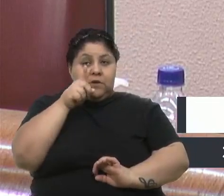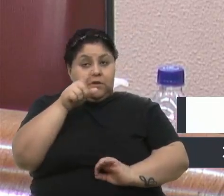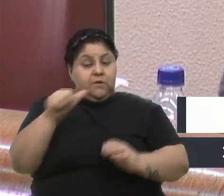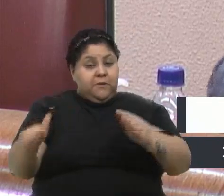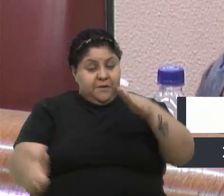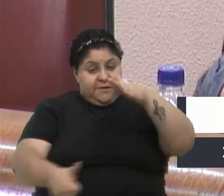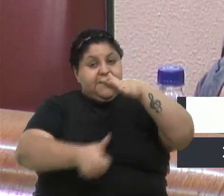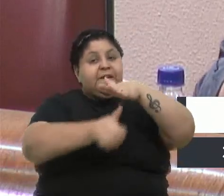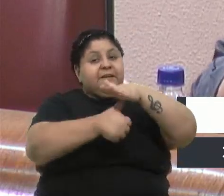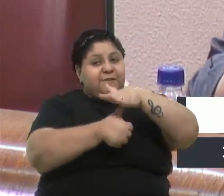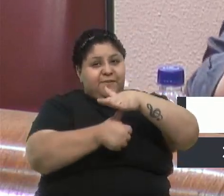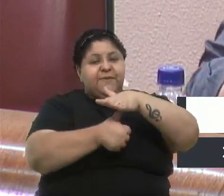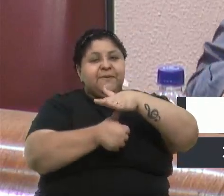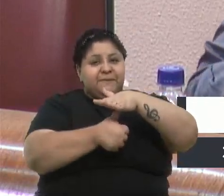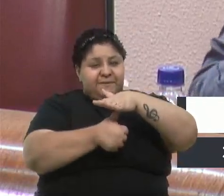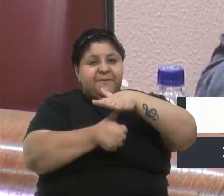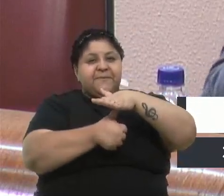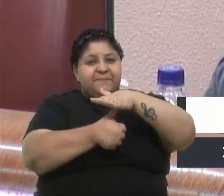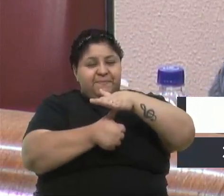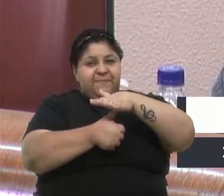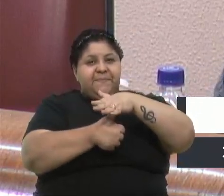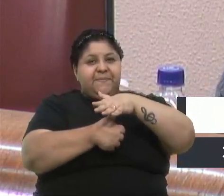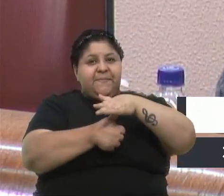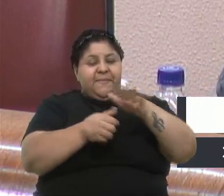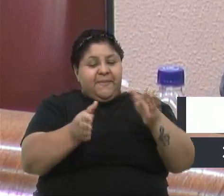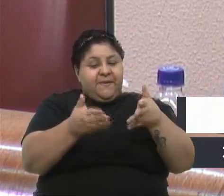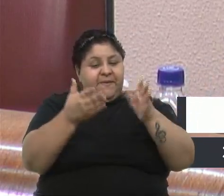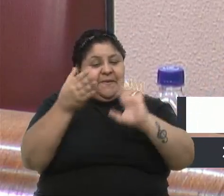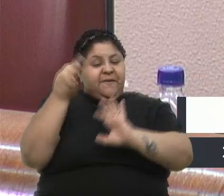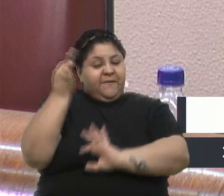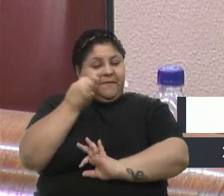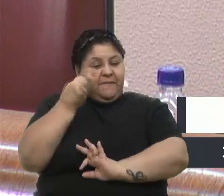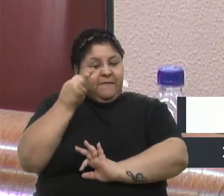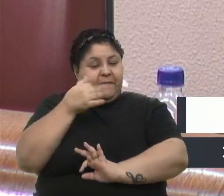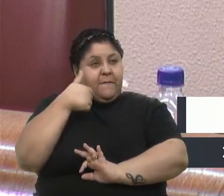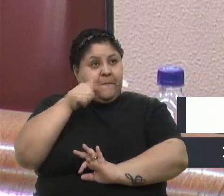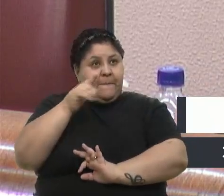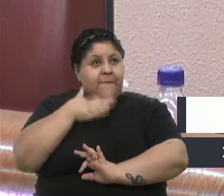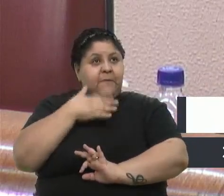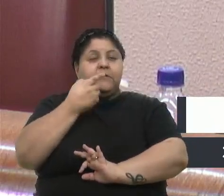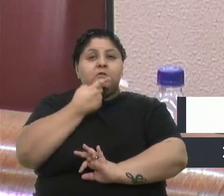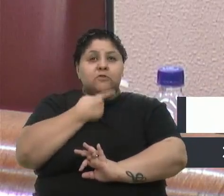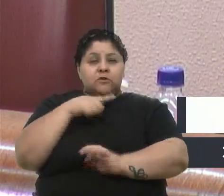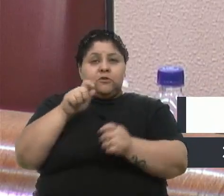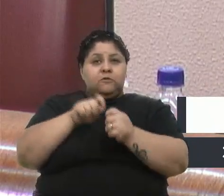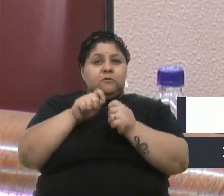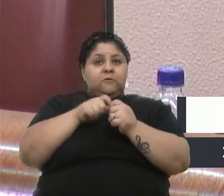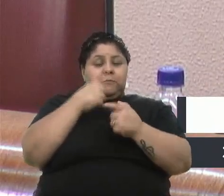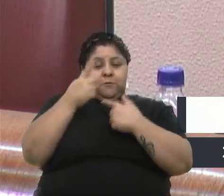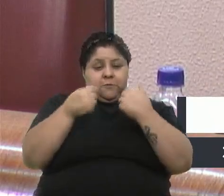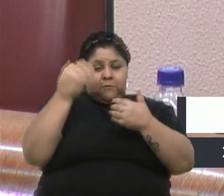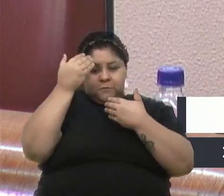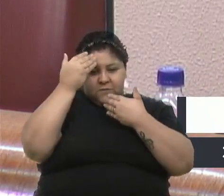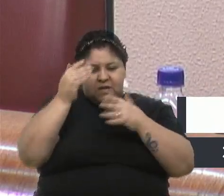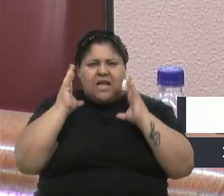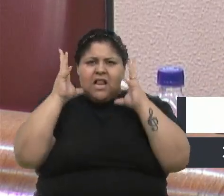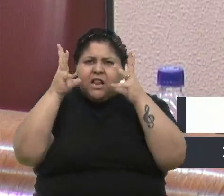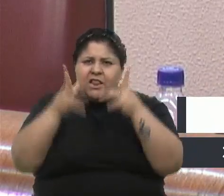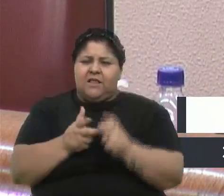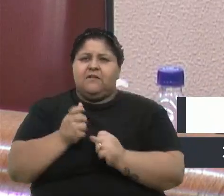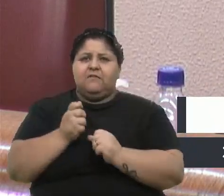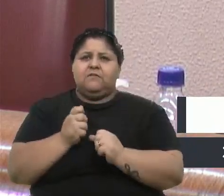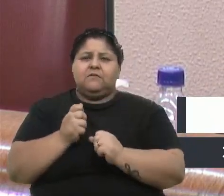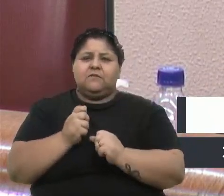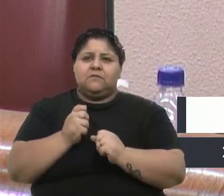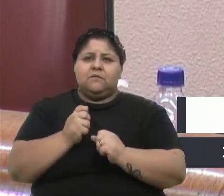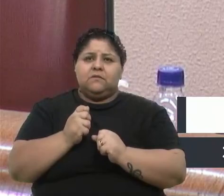desse evento maravilhoso que aconteceu ontem, mas eu gostaria também de fazer alguns agradecimentos a toda a sua equipe, a toda